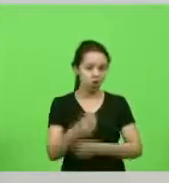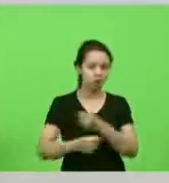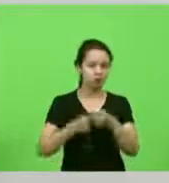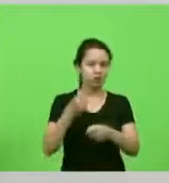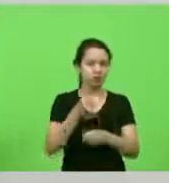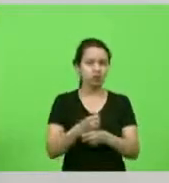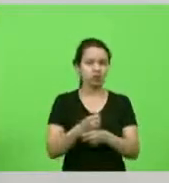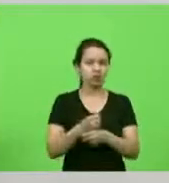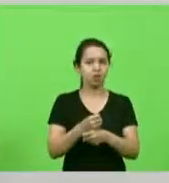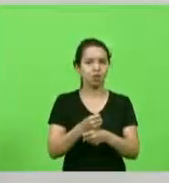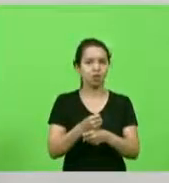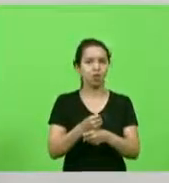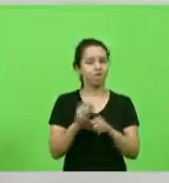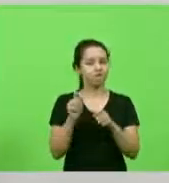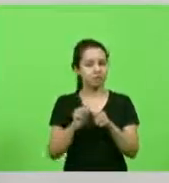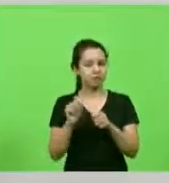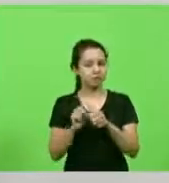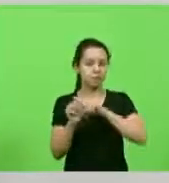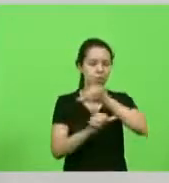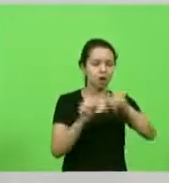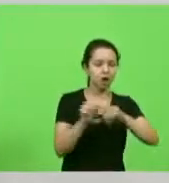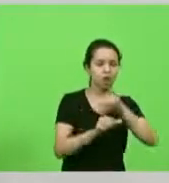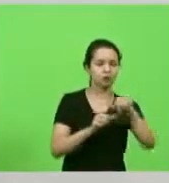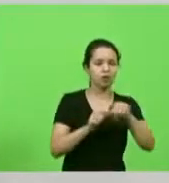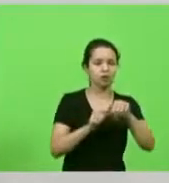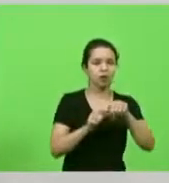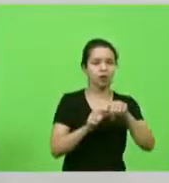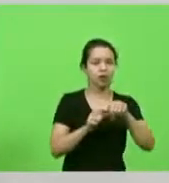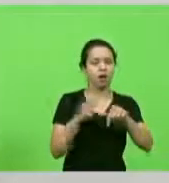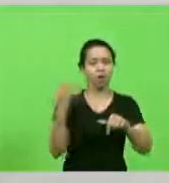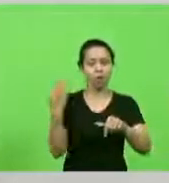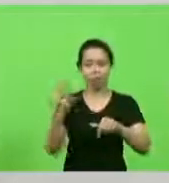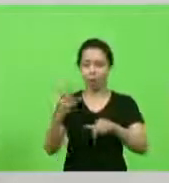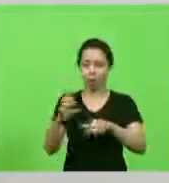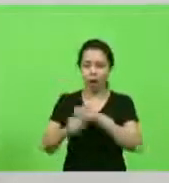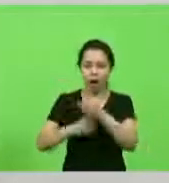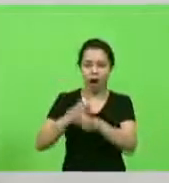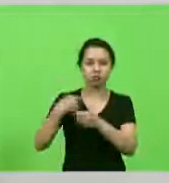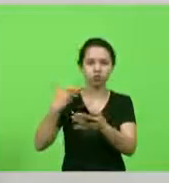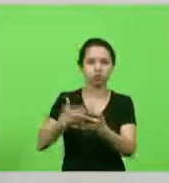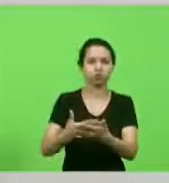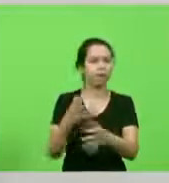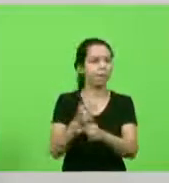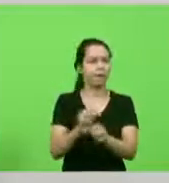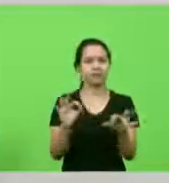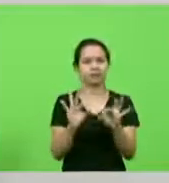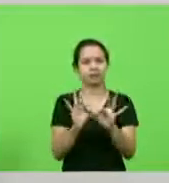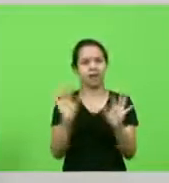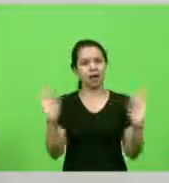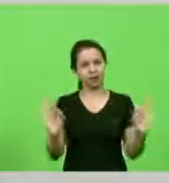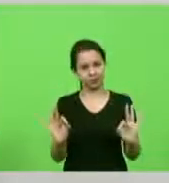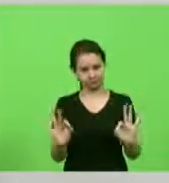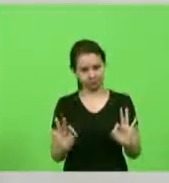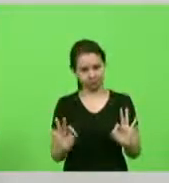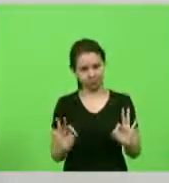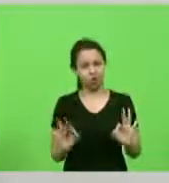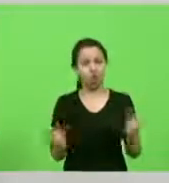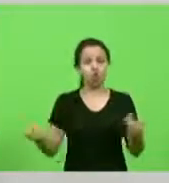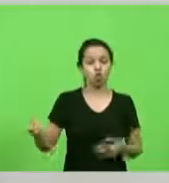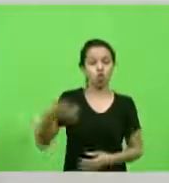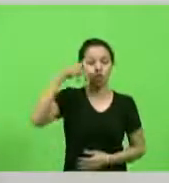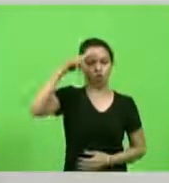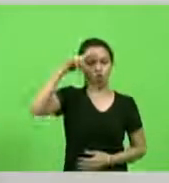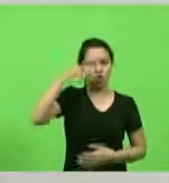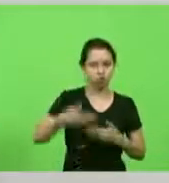quatro em dois anos o que não faria em quatro então se inicia uma nova história se inicia um